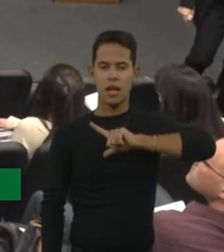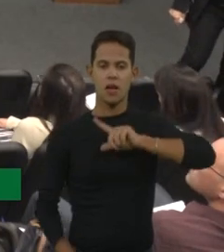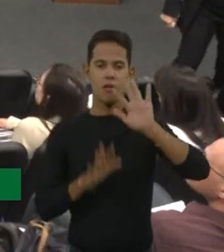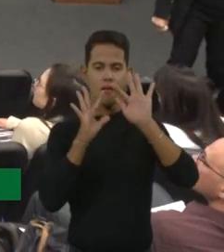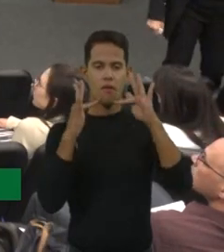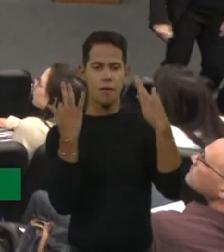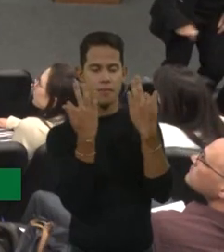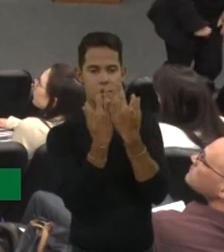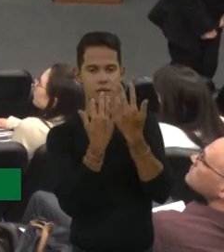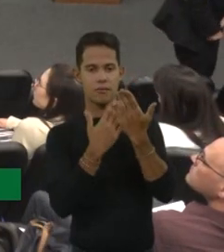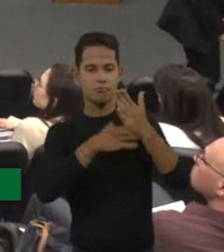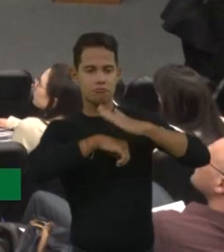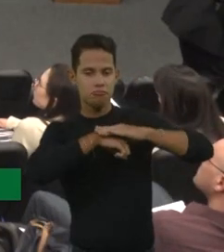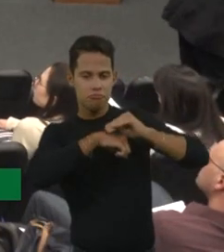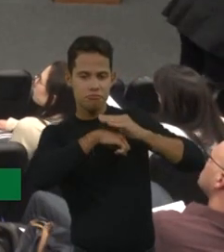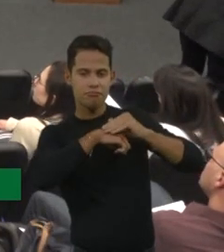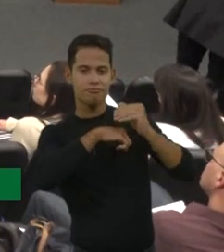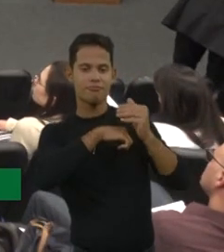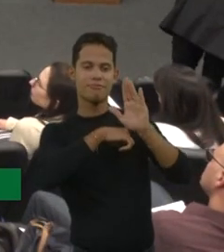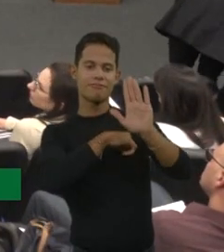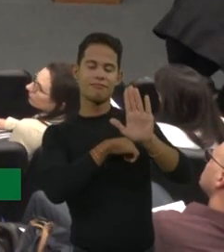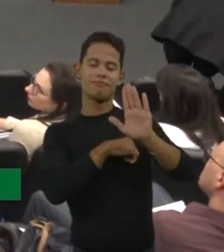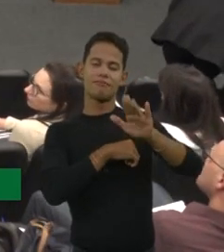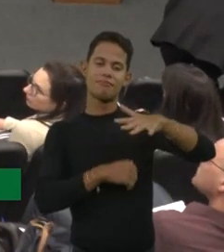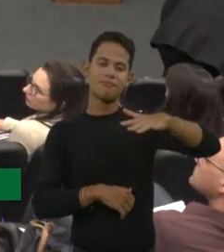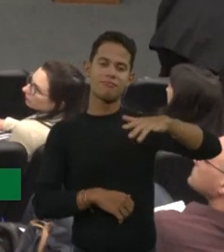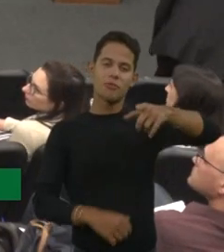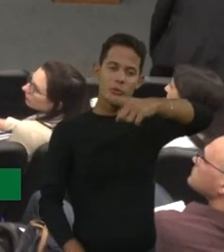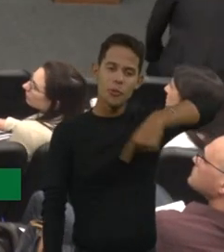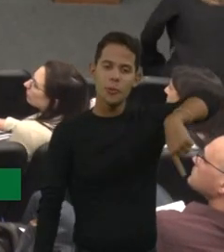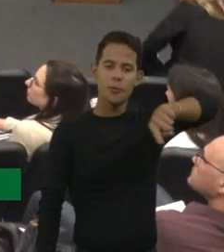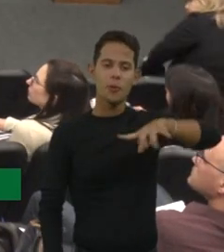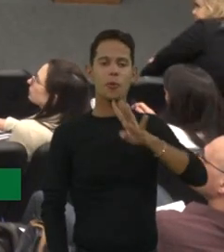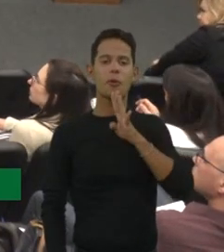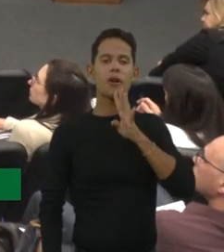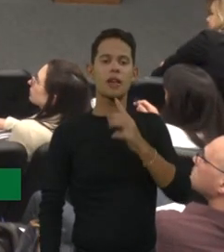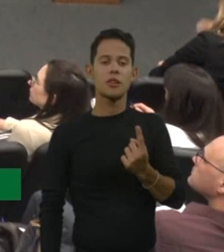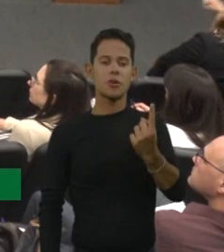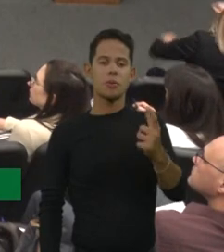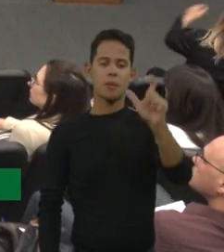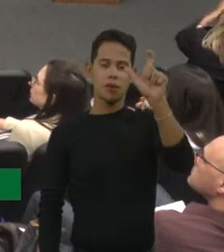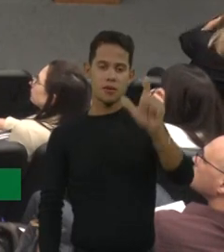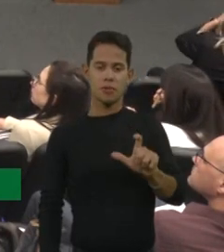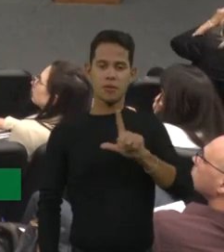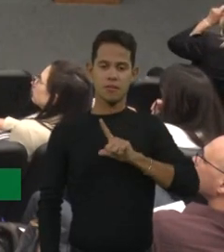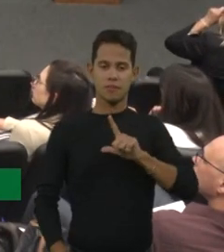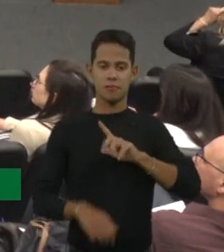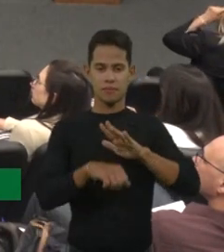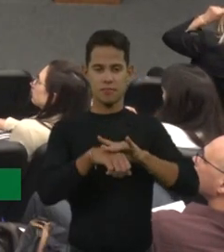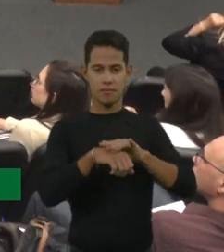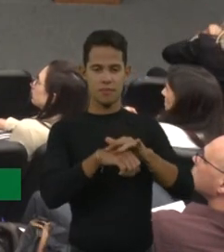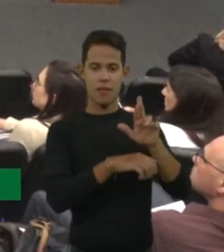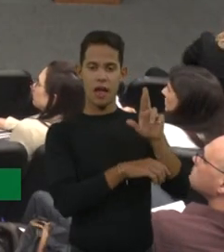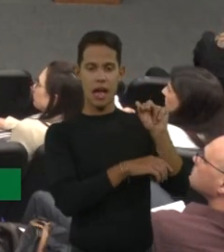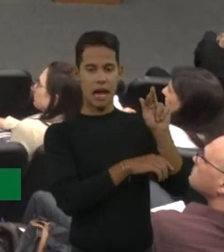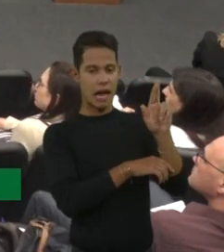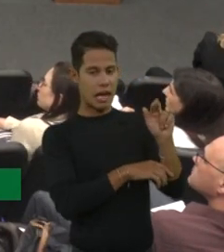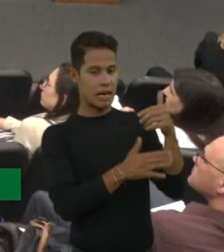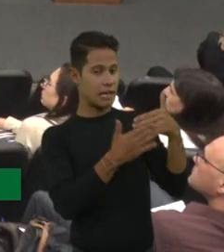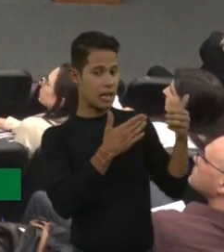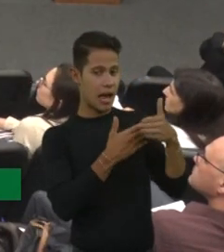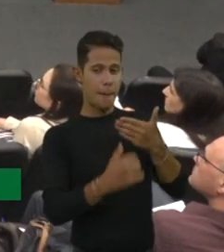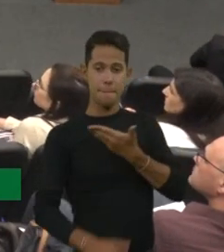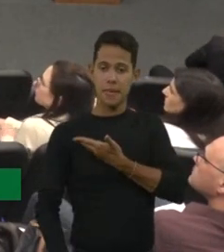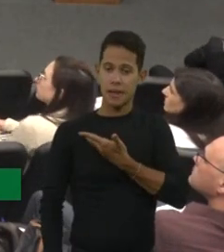querida, mas eu acredito que vocês conhecem alguém que tem uma dança rara ou podem ter algum parente ou algum amigo.